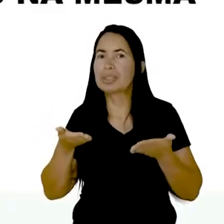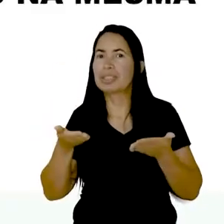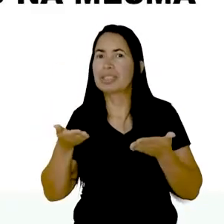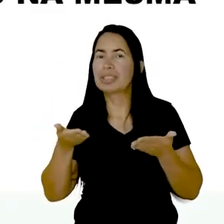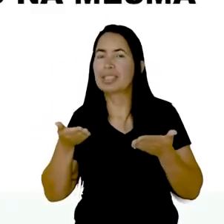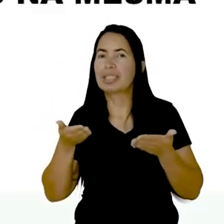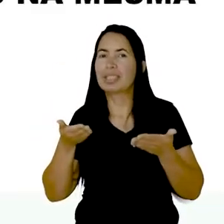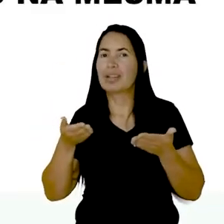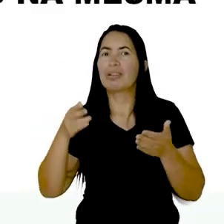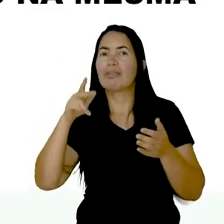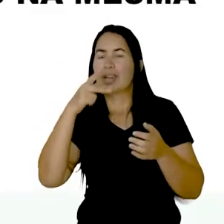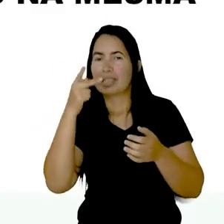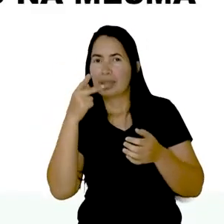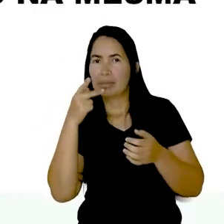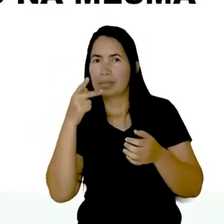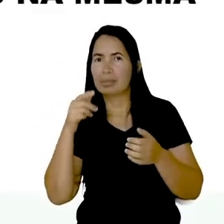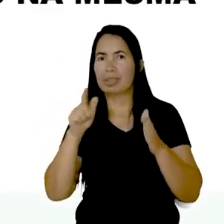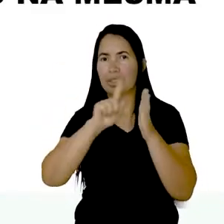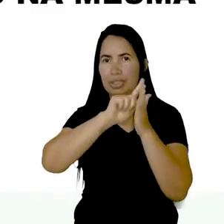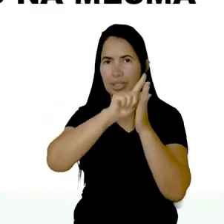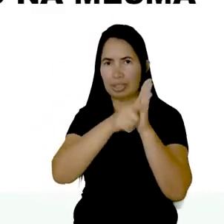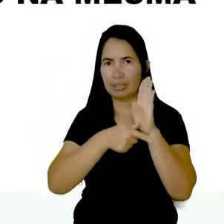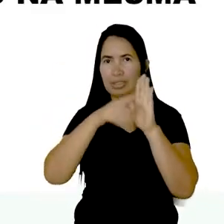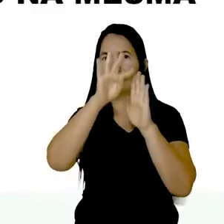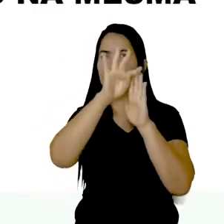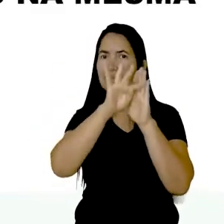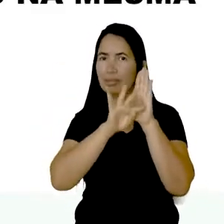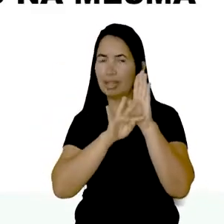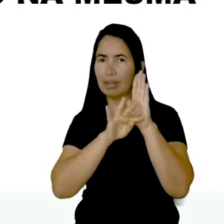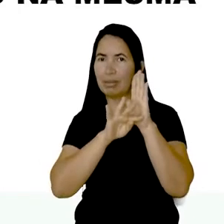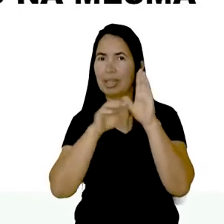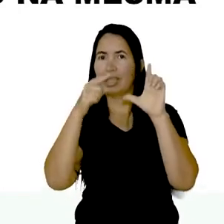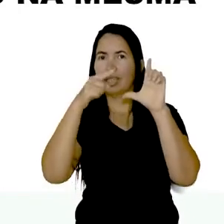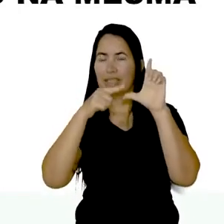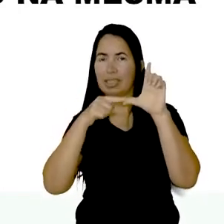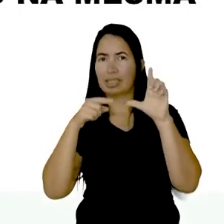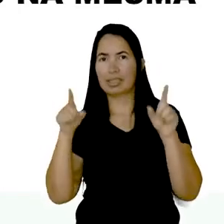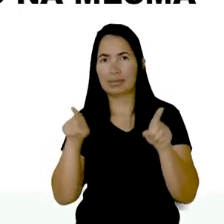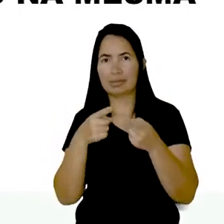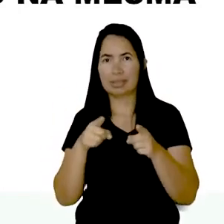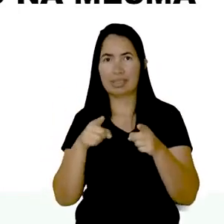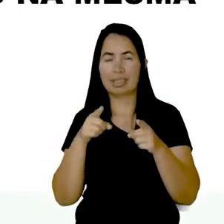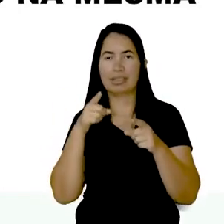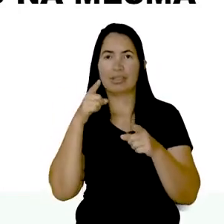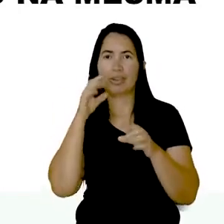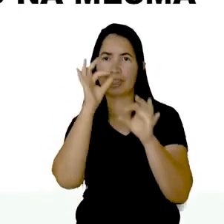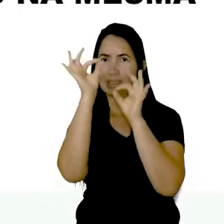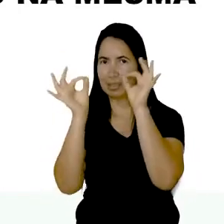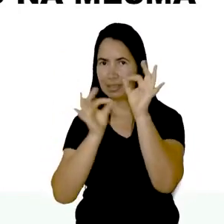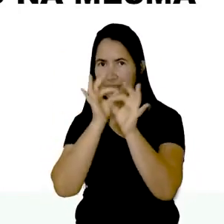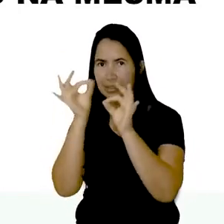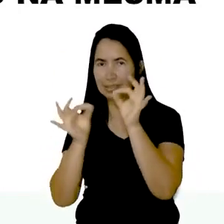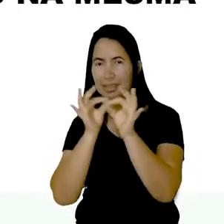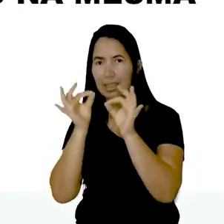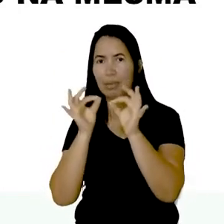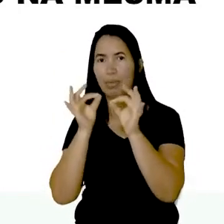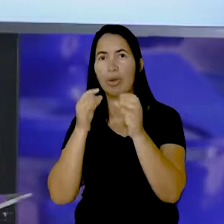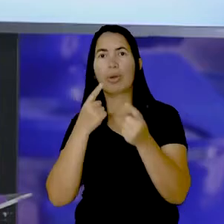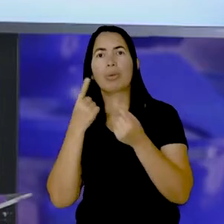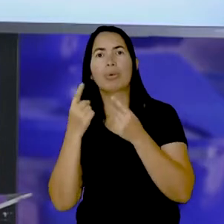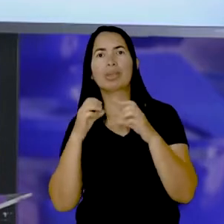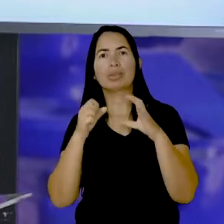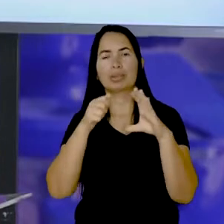Nós falamos sobre o gênero textual Letra de canção E a sua organização Quais são suas